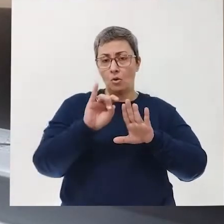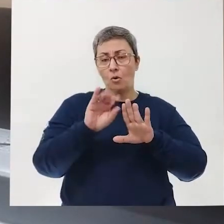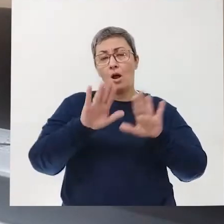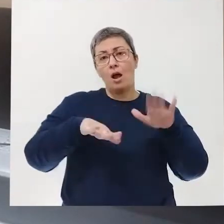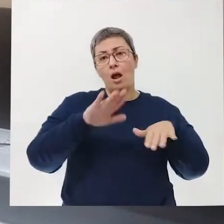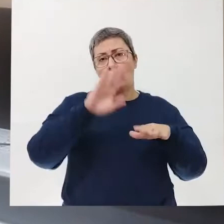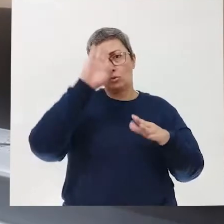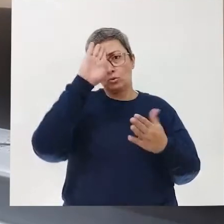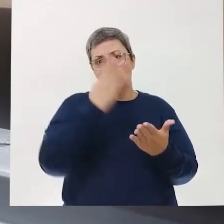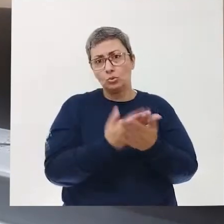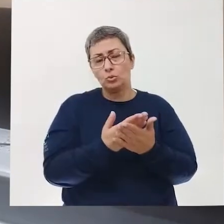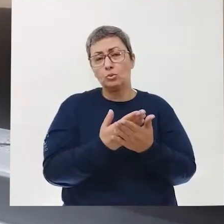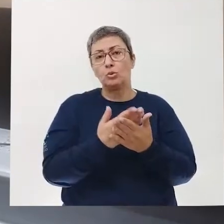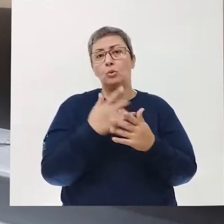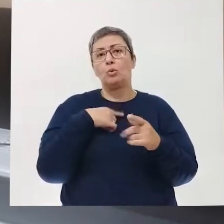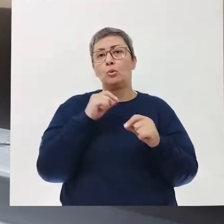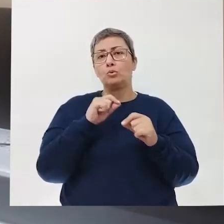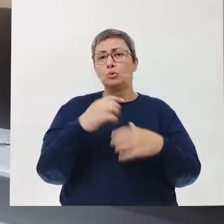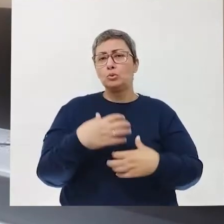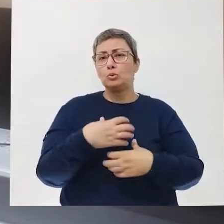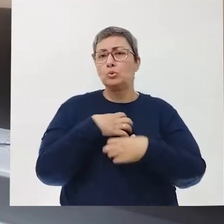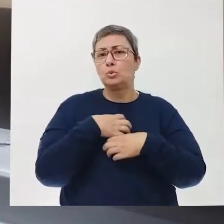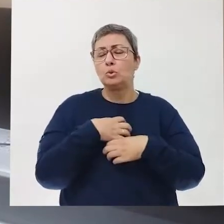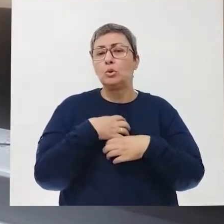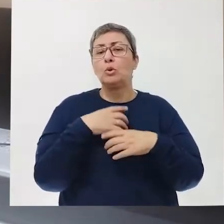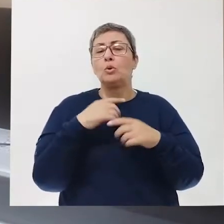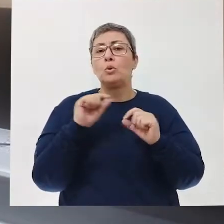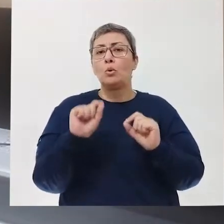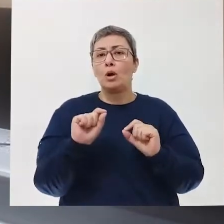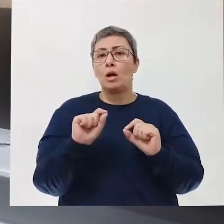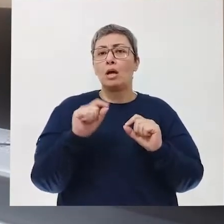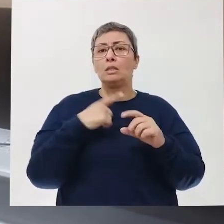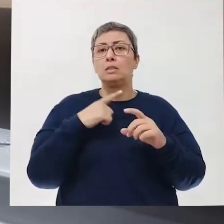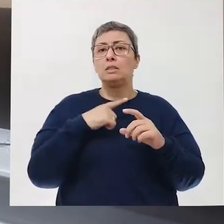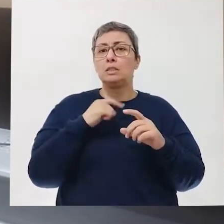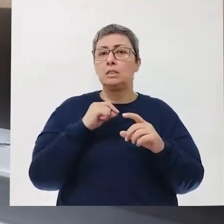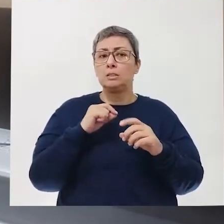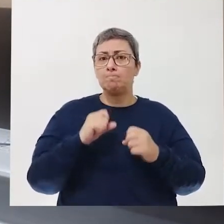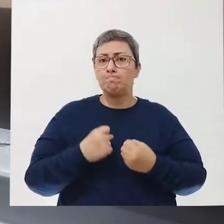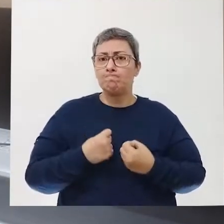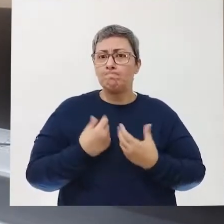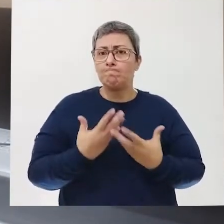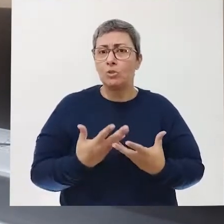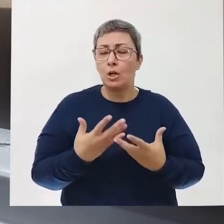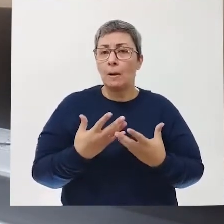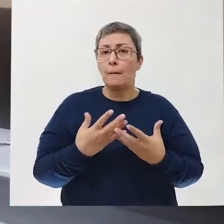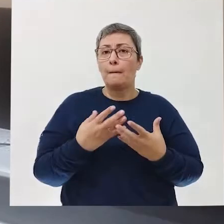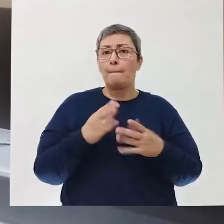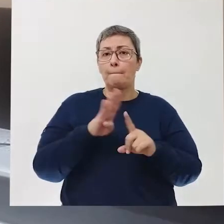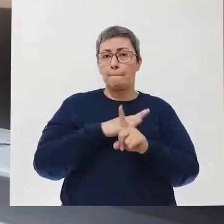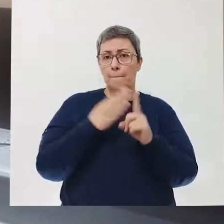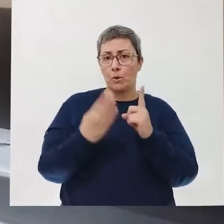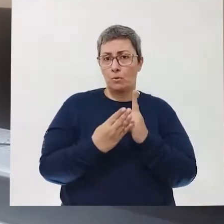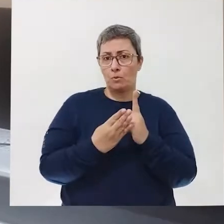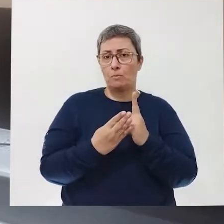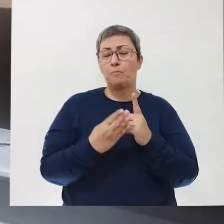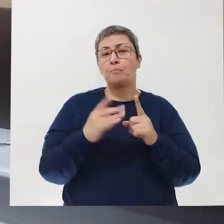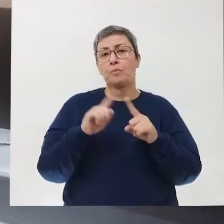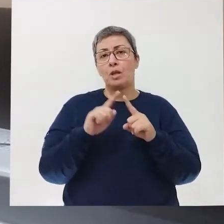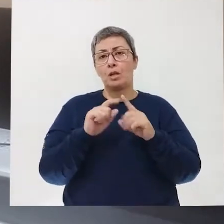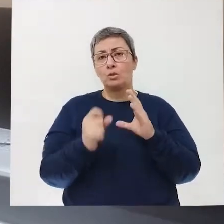acreditam que os sentimentos são reações biológicas, né?